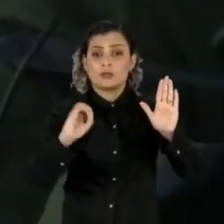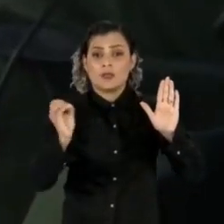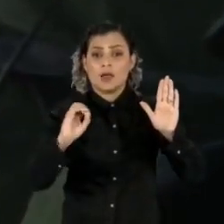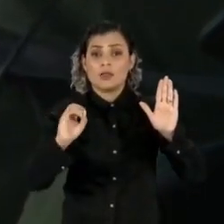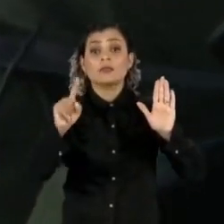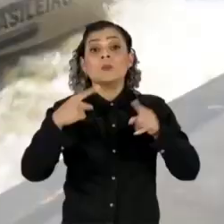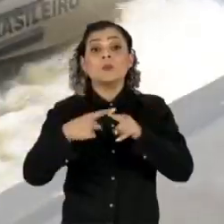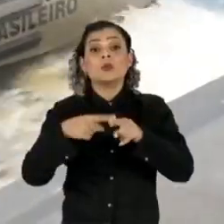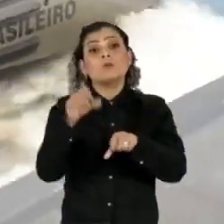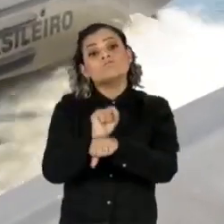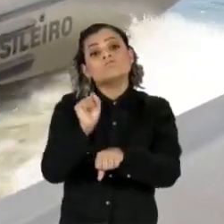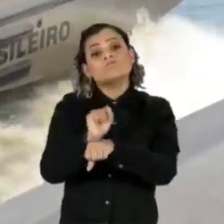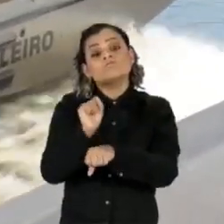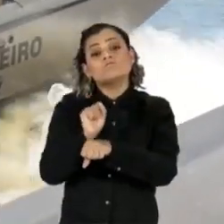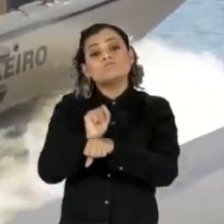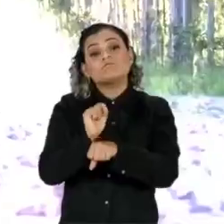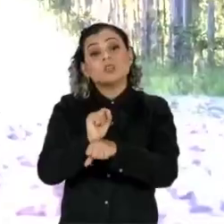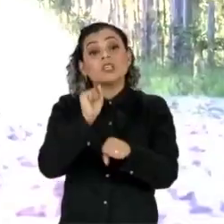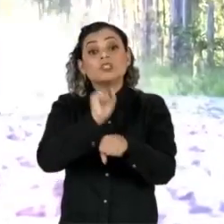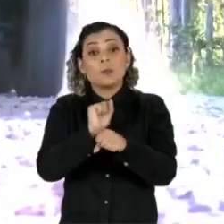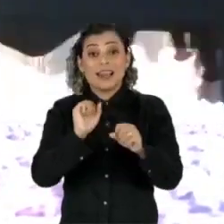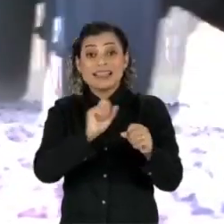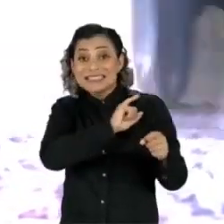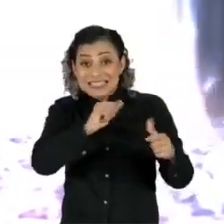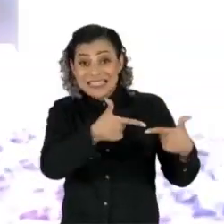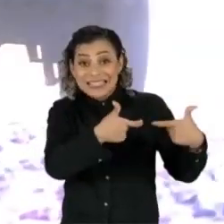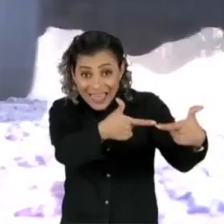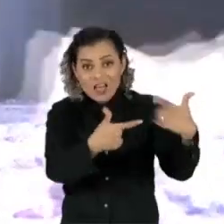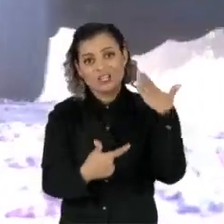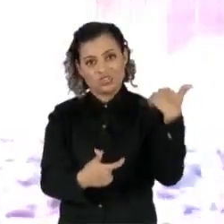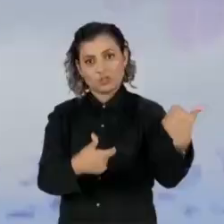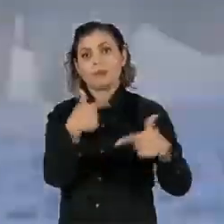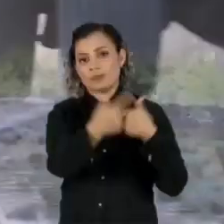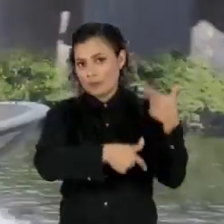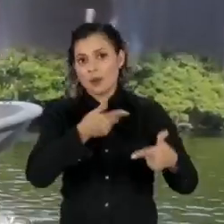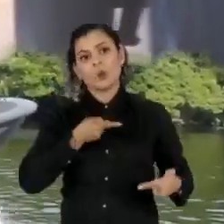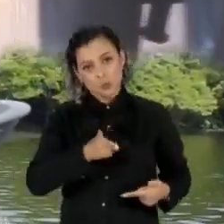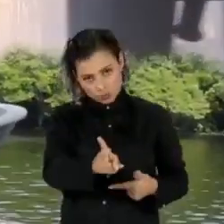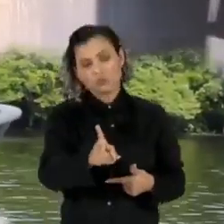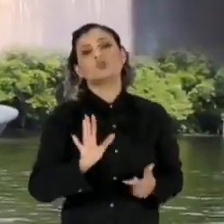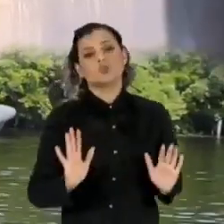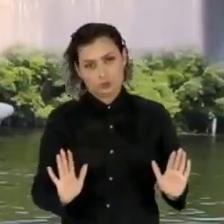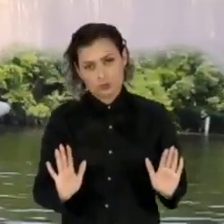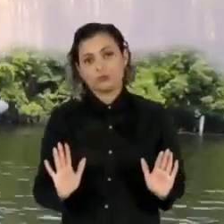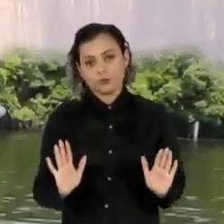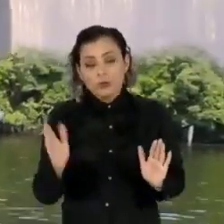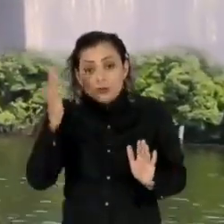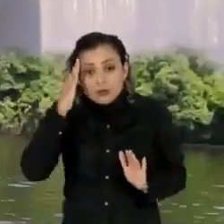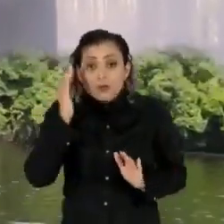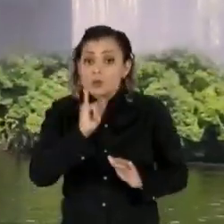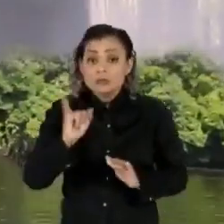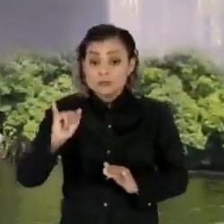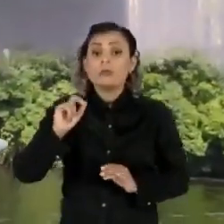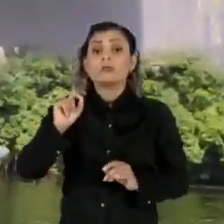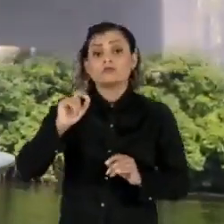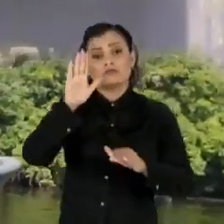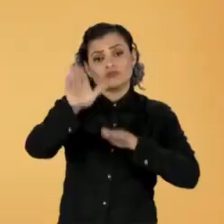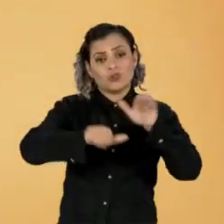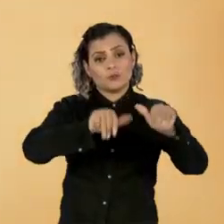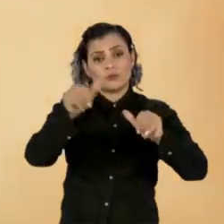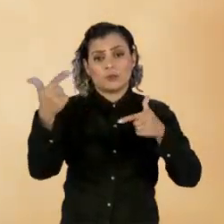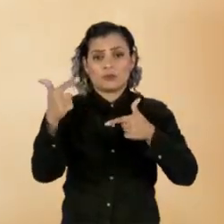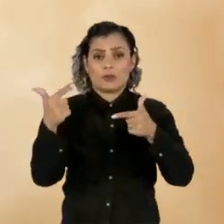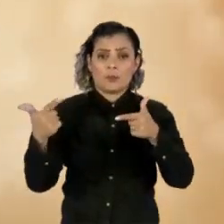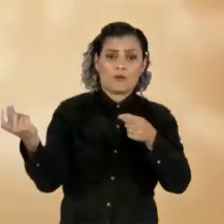São reformados ou vão para a reserva, o que significa que continuam à disposição das Forças Armadas e podem ser reconvocados.